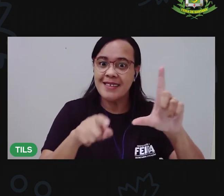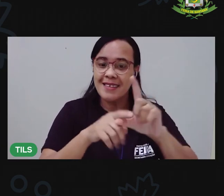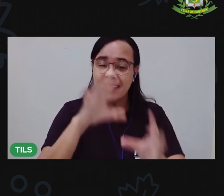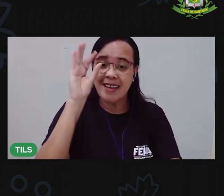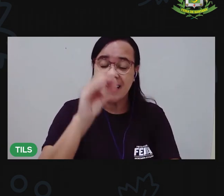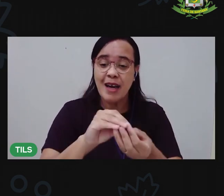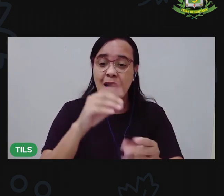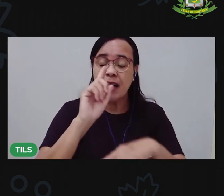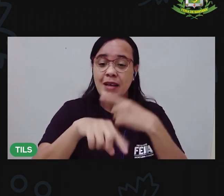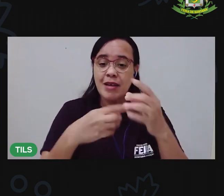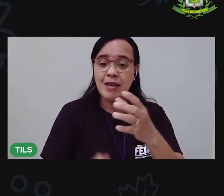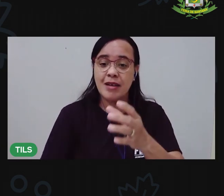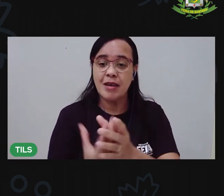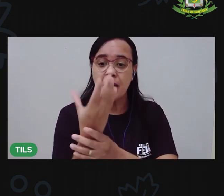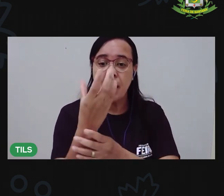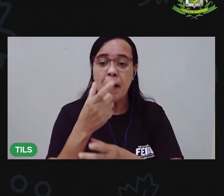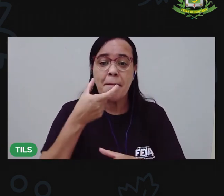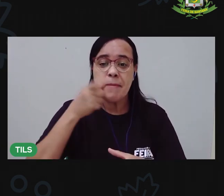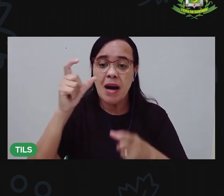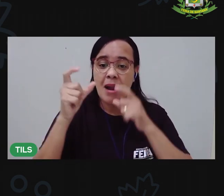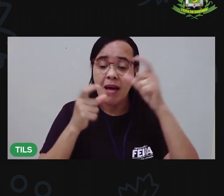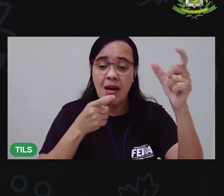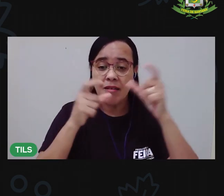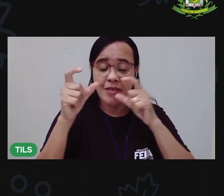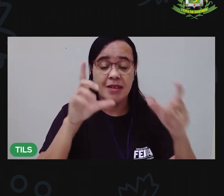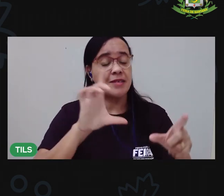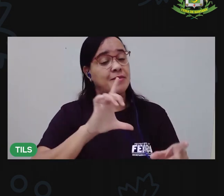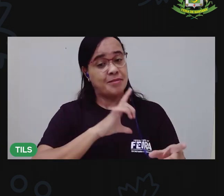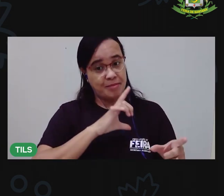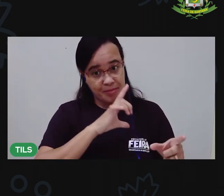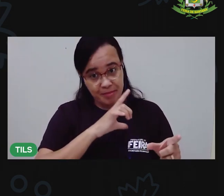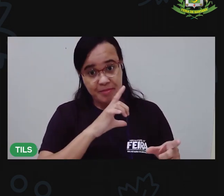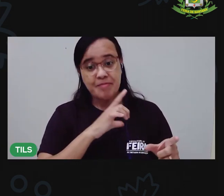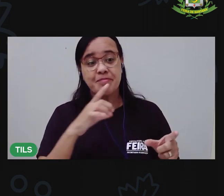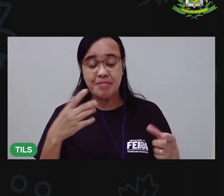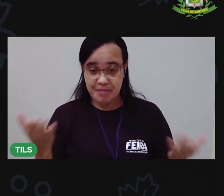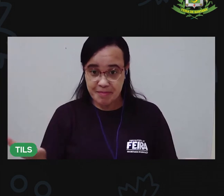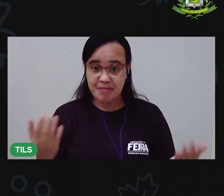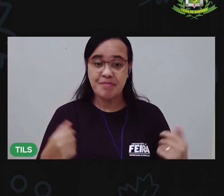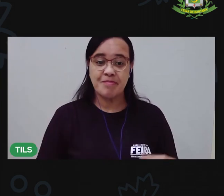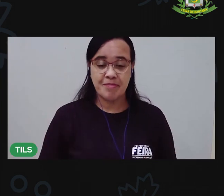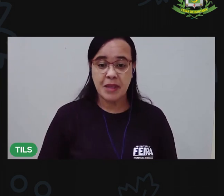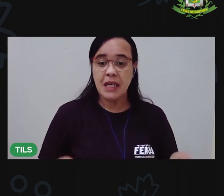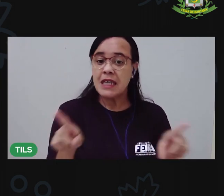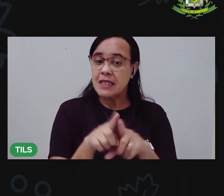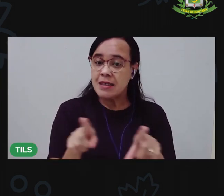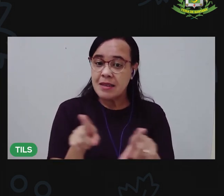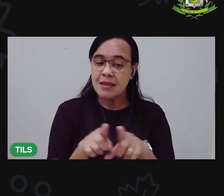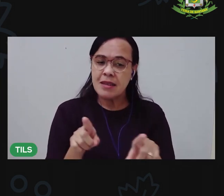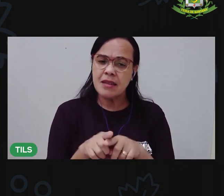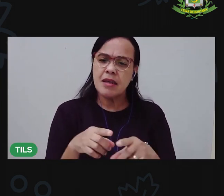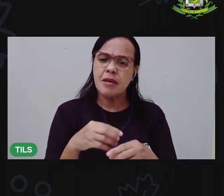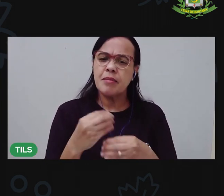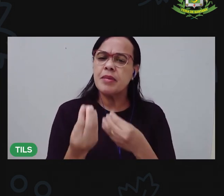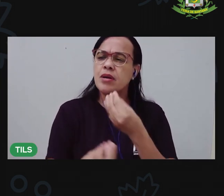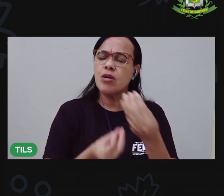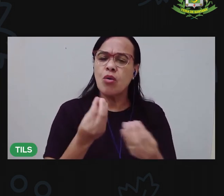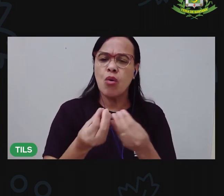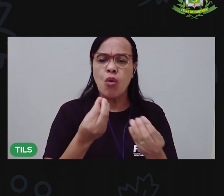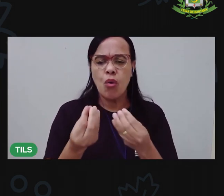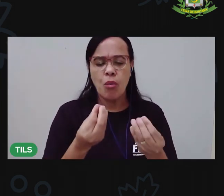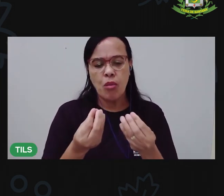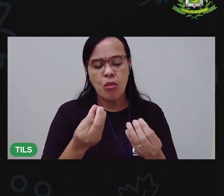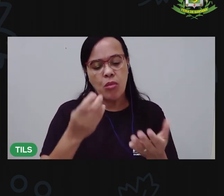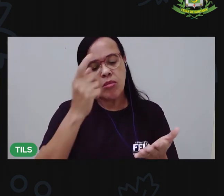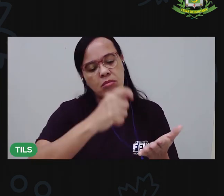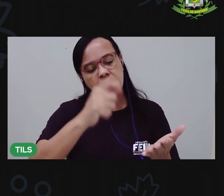sílabas Que formam as palavras A gente viu Como se escreve E se lê